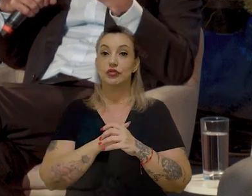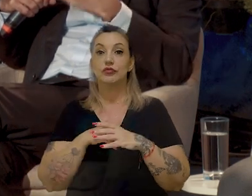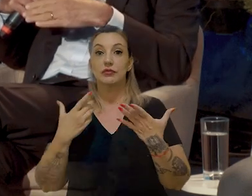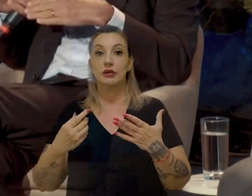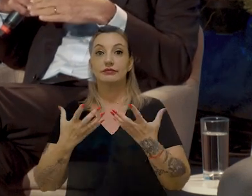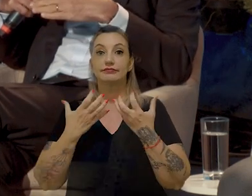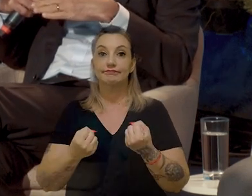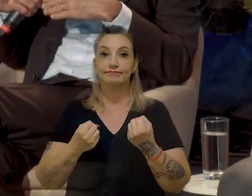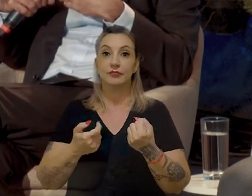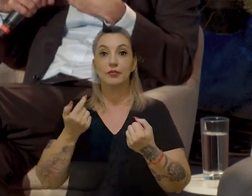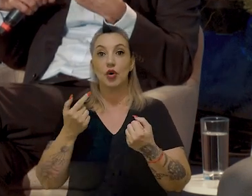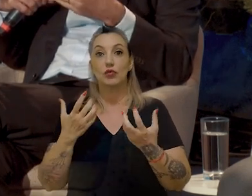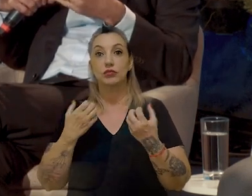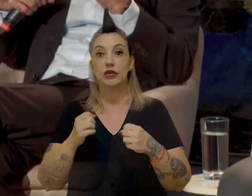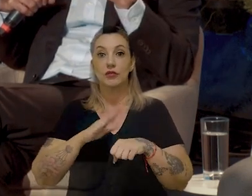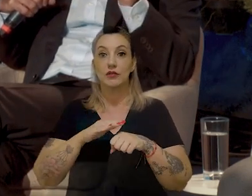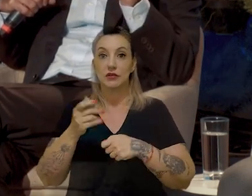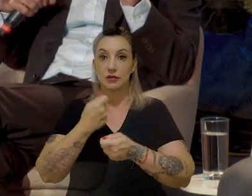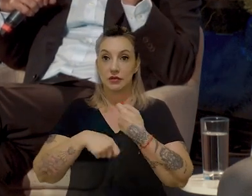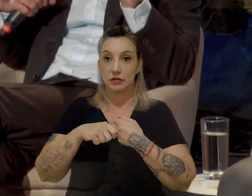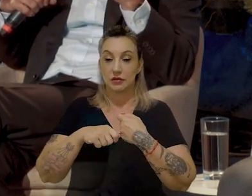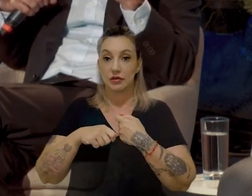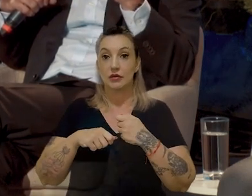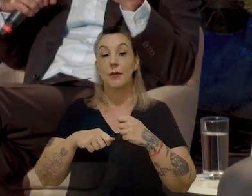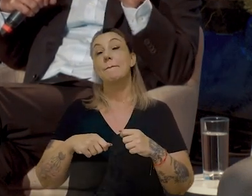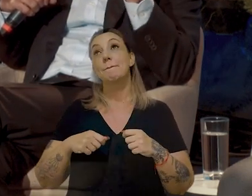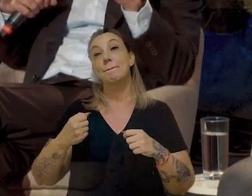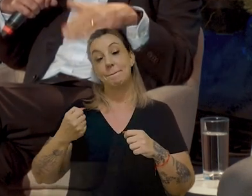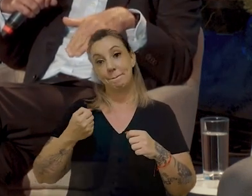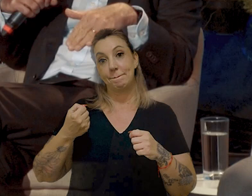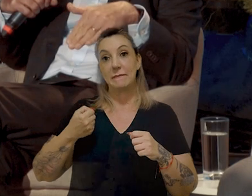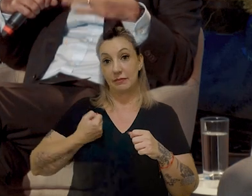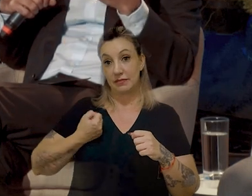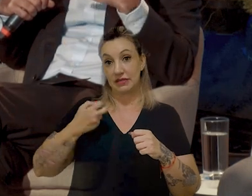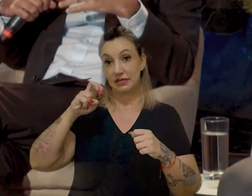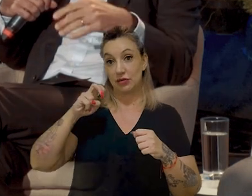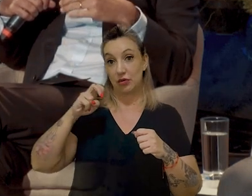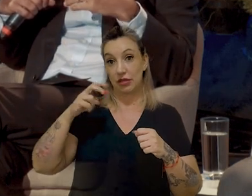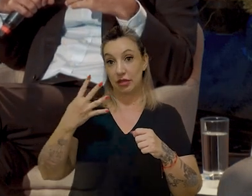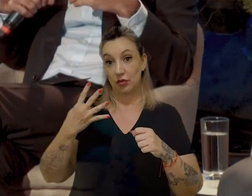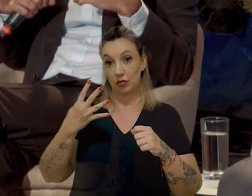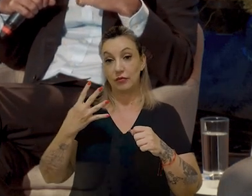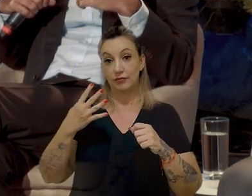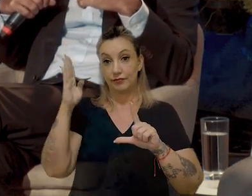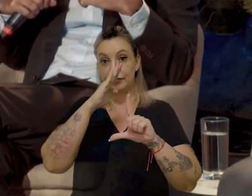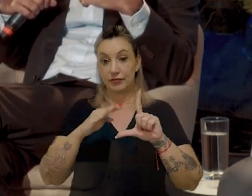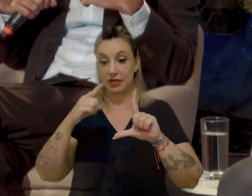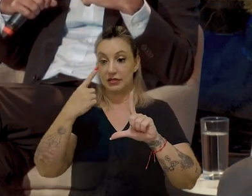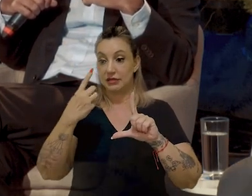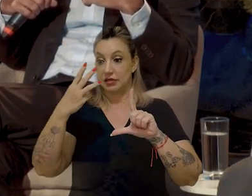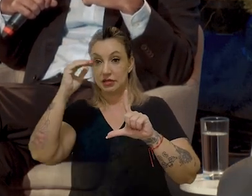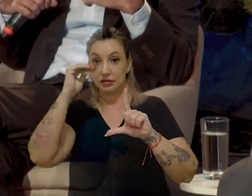mais resiliente ou menos resiliente se fazer negócio. O Brasil está na posição 54 de 130, e eu sei que no Grupo Rotorantim várias